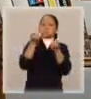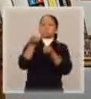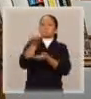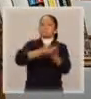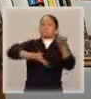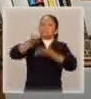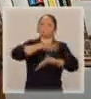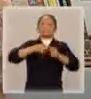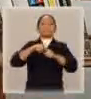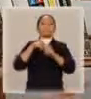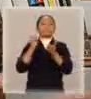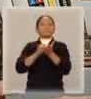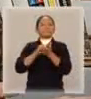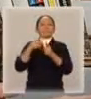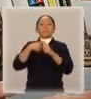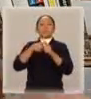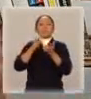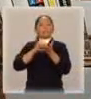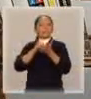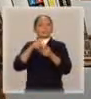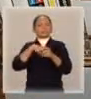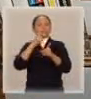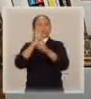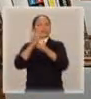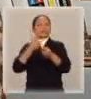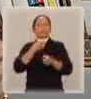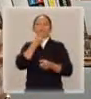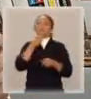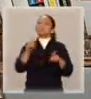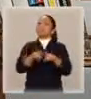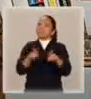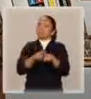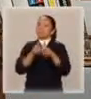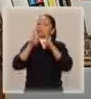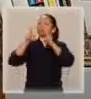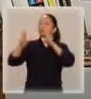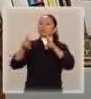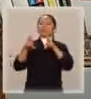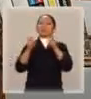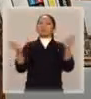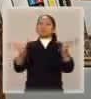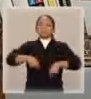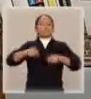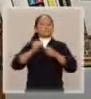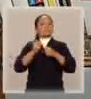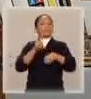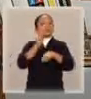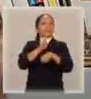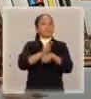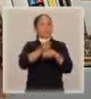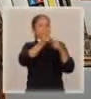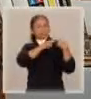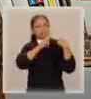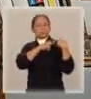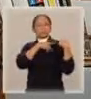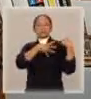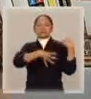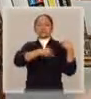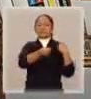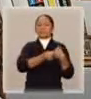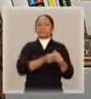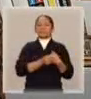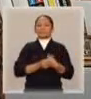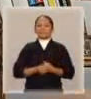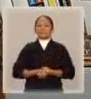falta acreditar que o homem é tão capaz quanto a mulher. A gente brinca, né? Esse homem, às vezes eles dizem, mas eu sou um